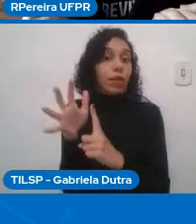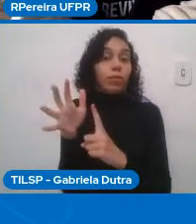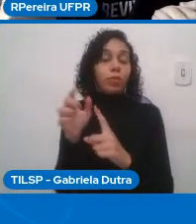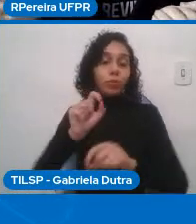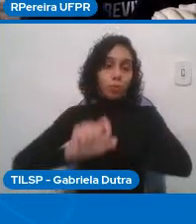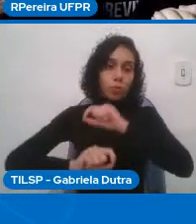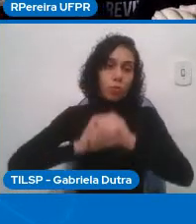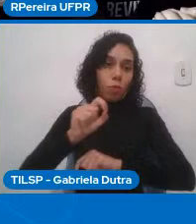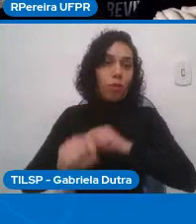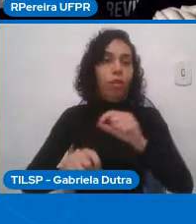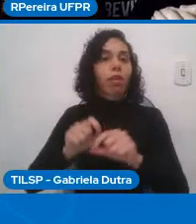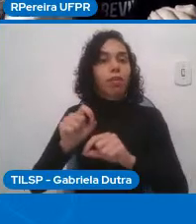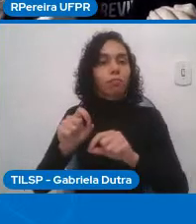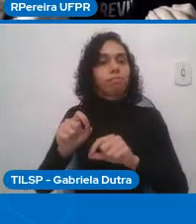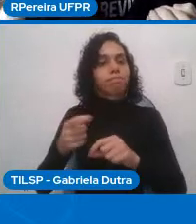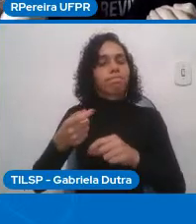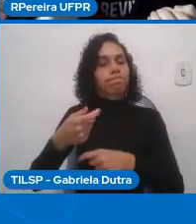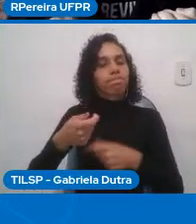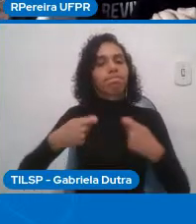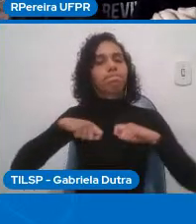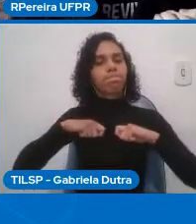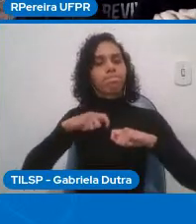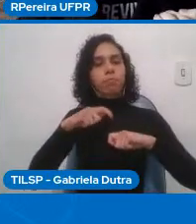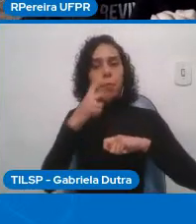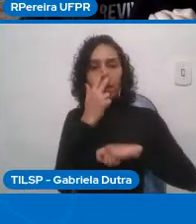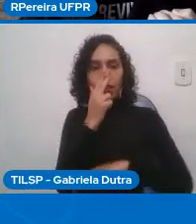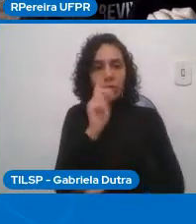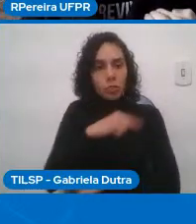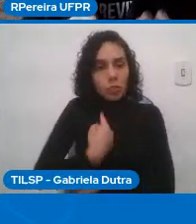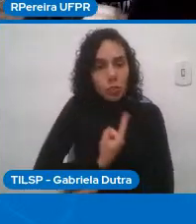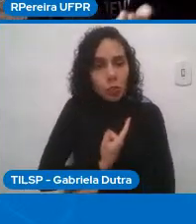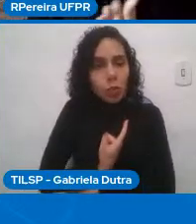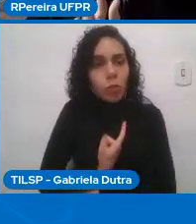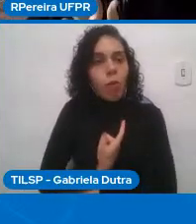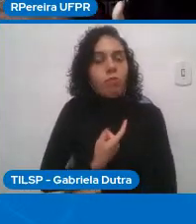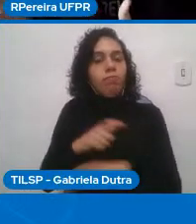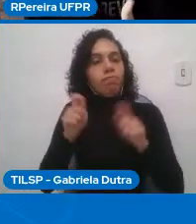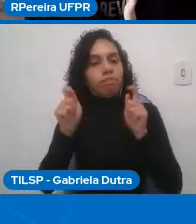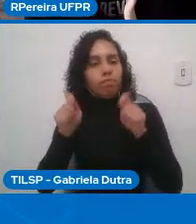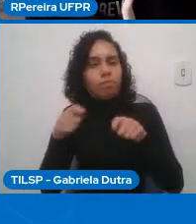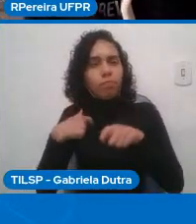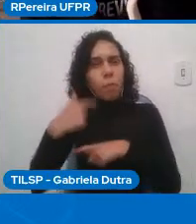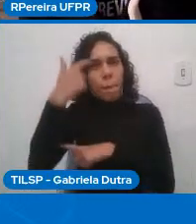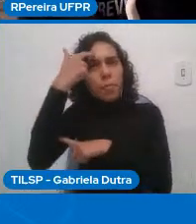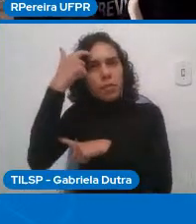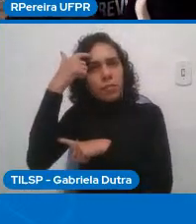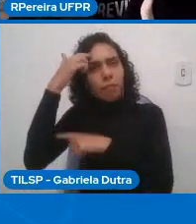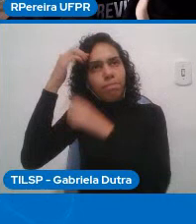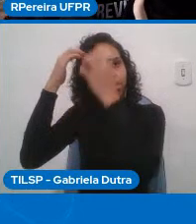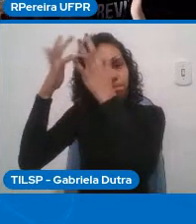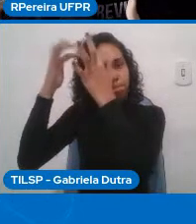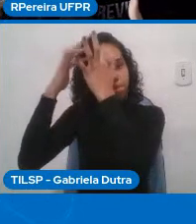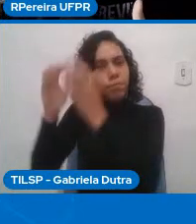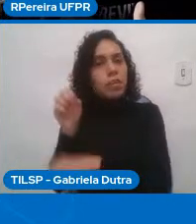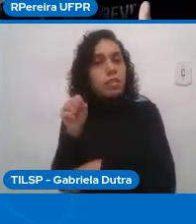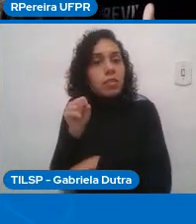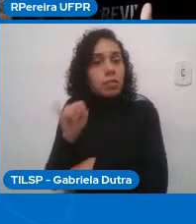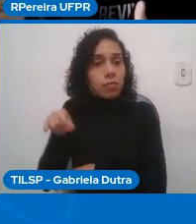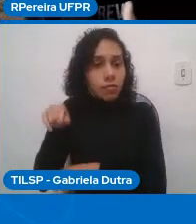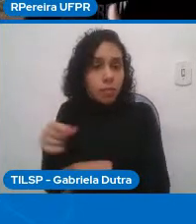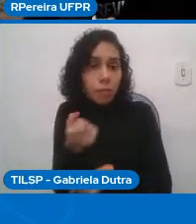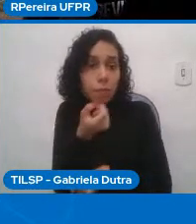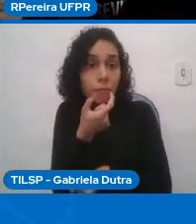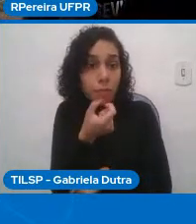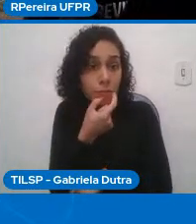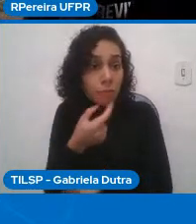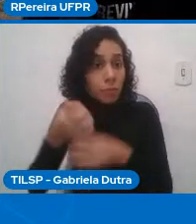discernimento e uma autoridade indicando e recomendando um tratamento que vai contra o que a